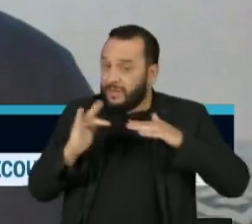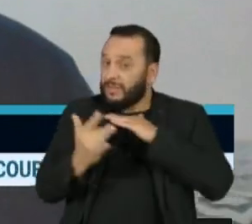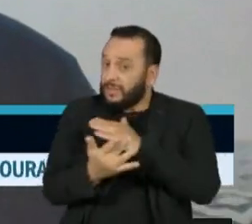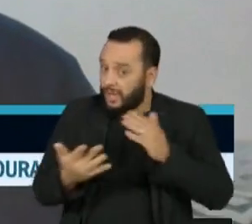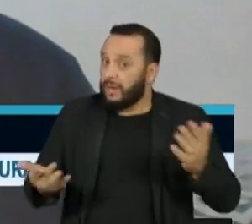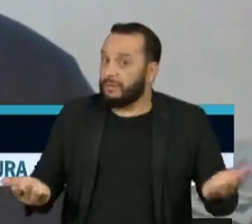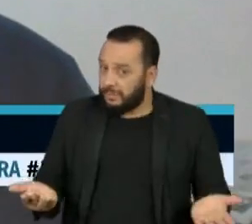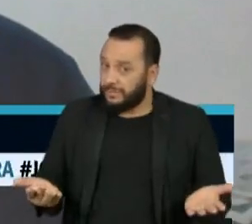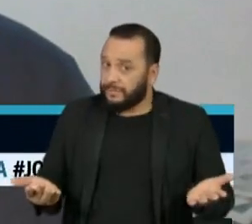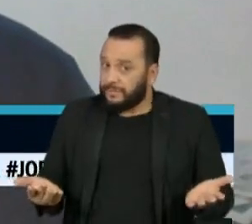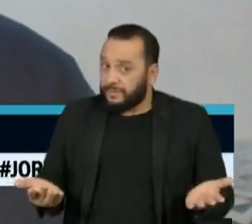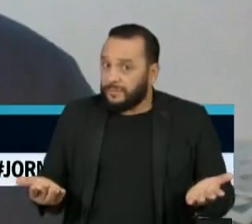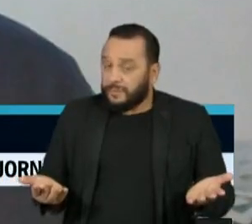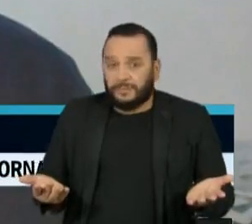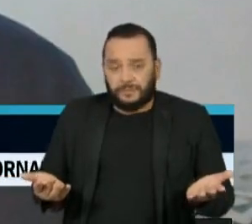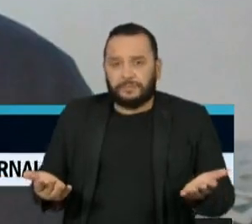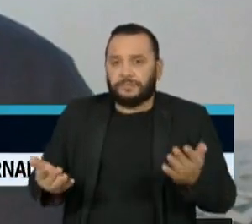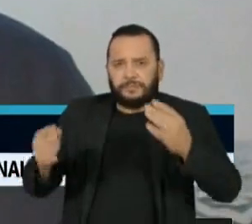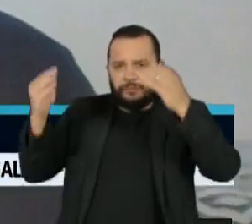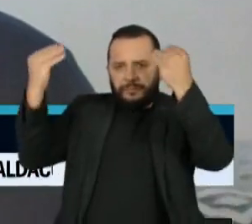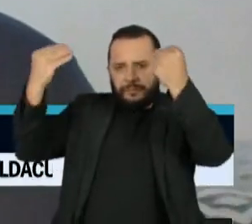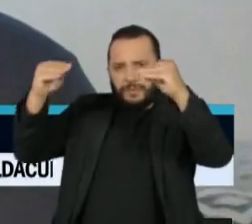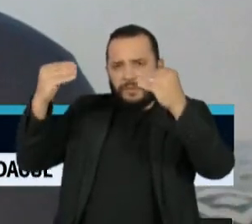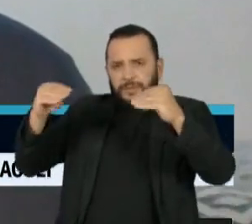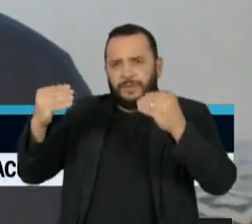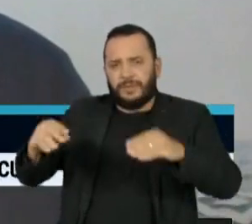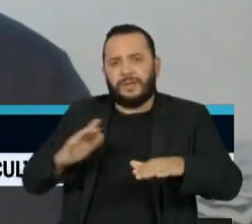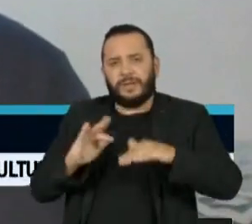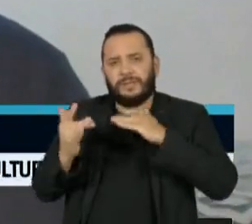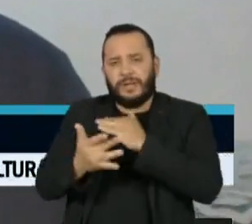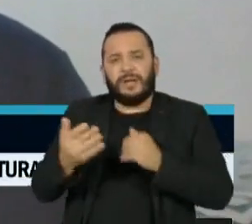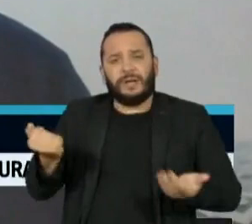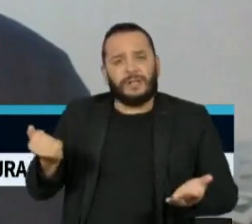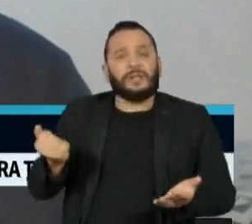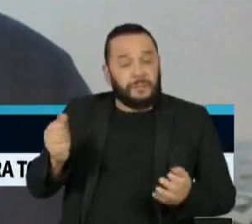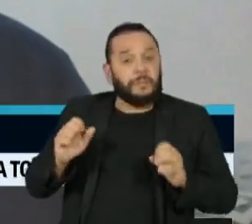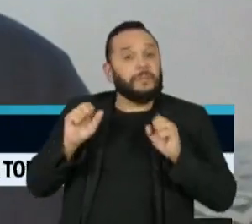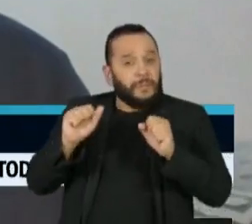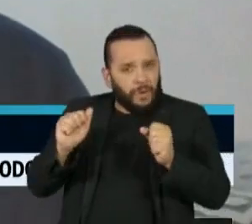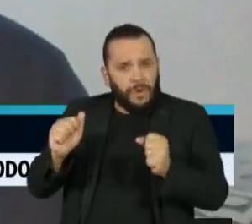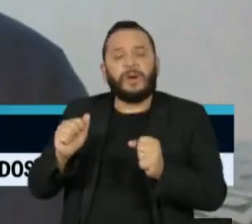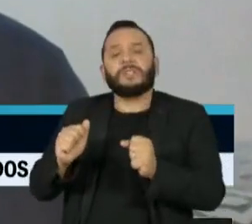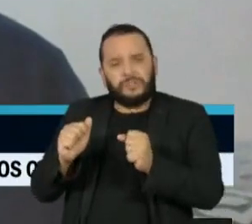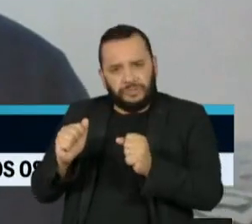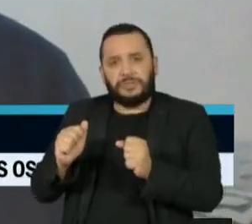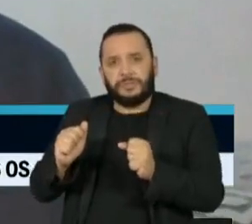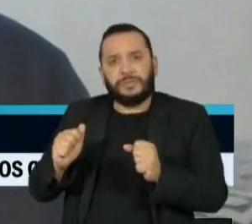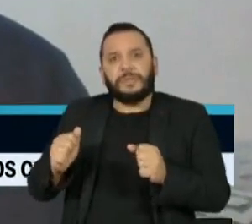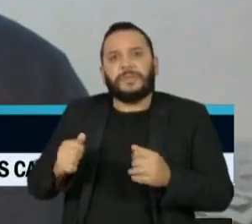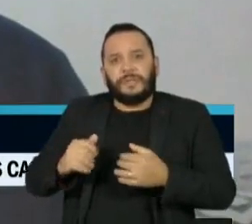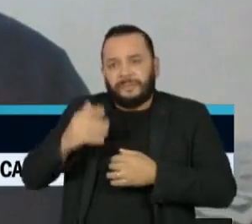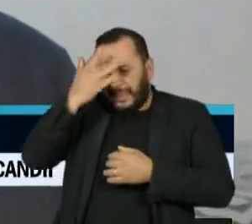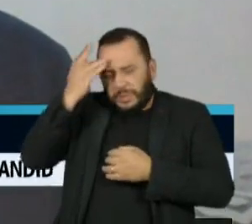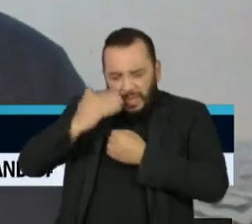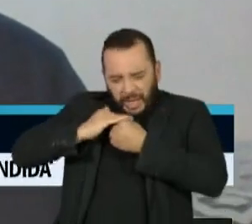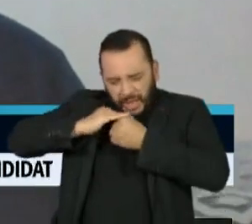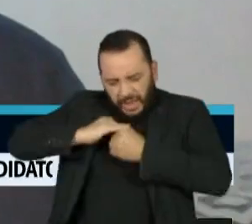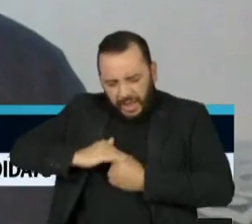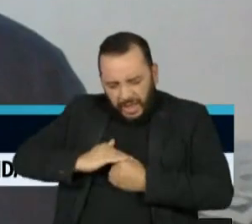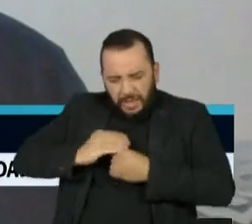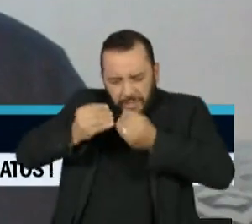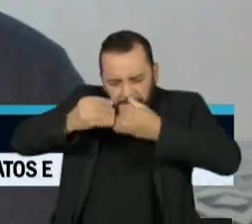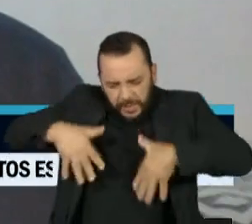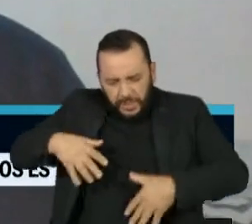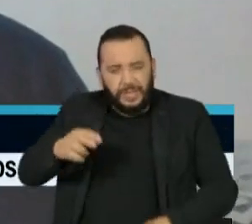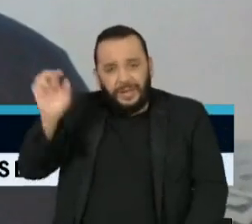por estar, por ser manifestada no ambiente virtual, ela tem consequências, sim, tem impactos na vida real das pessoas. Então